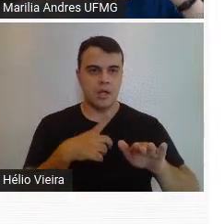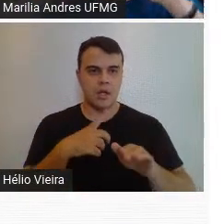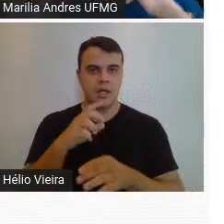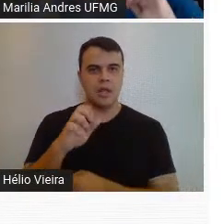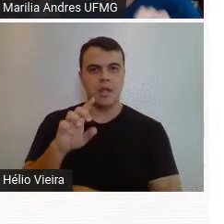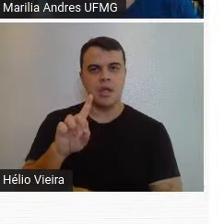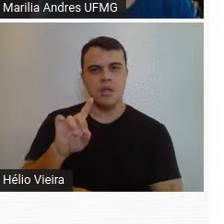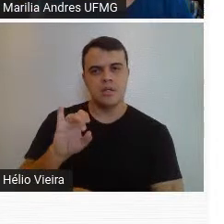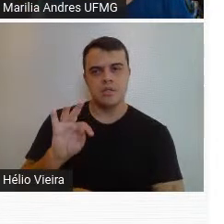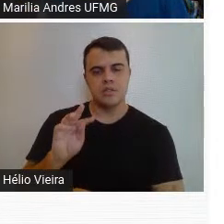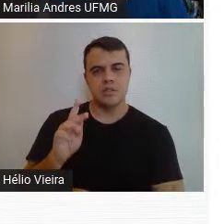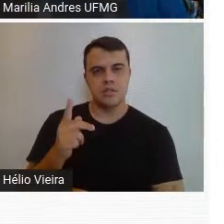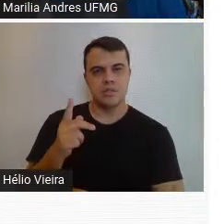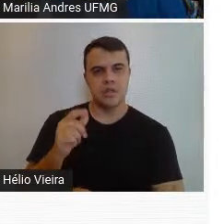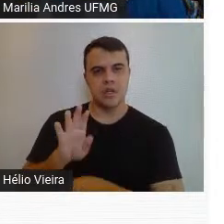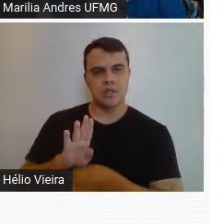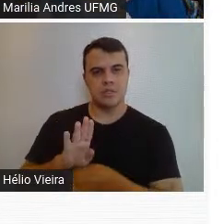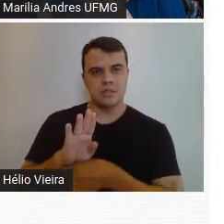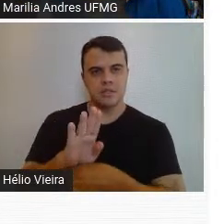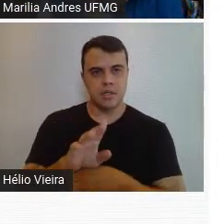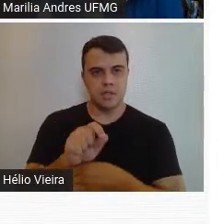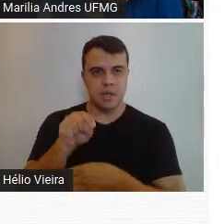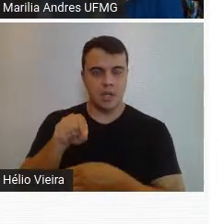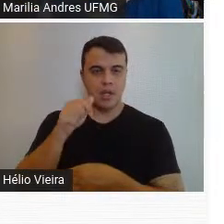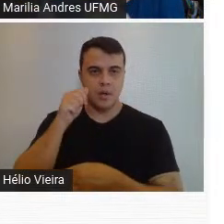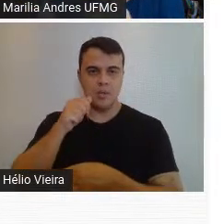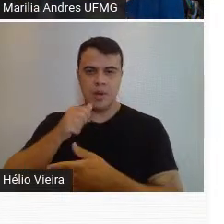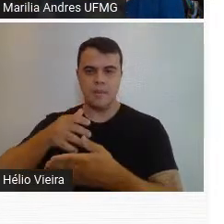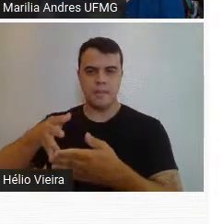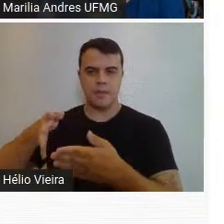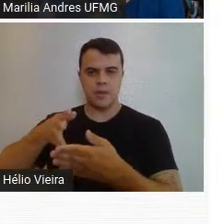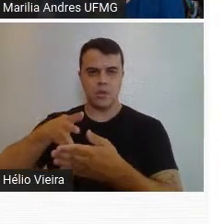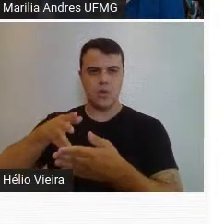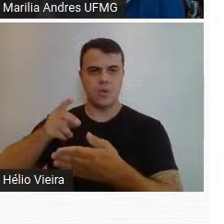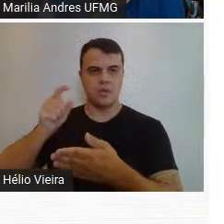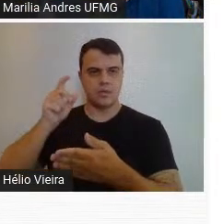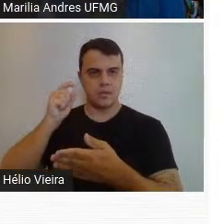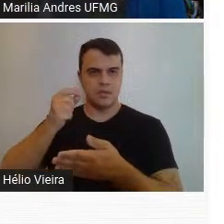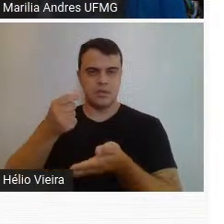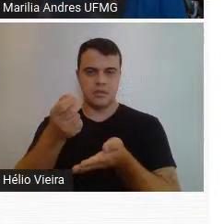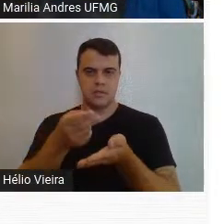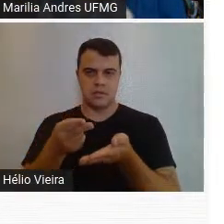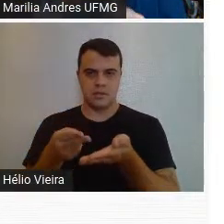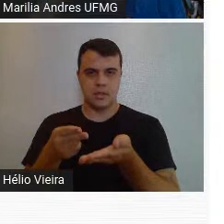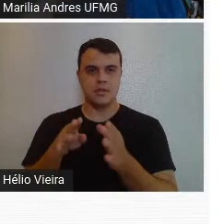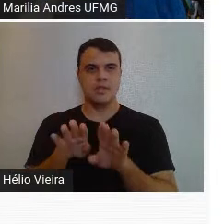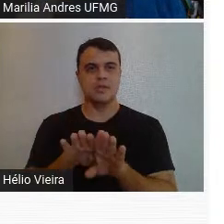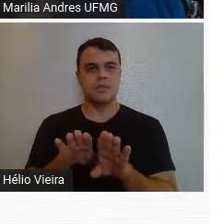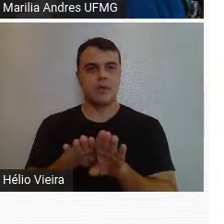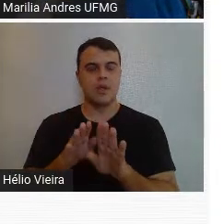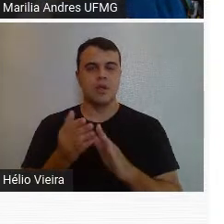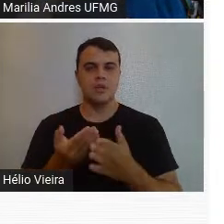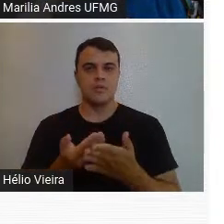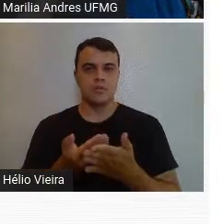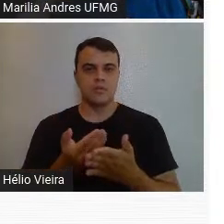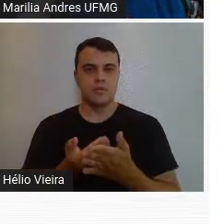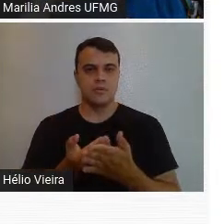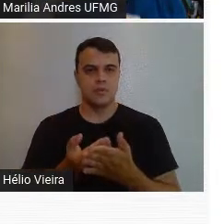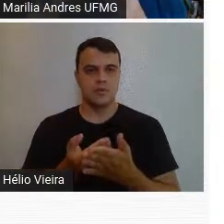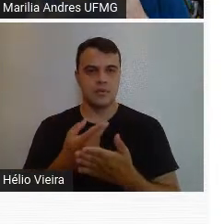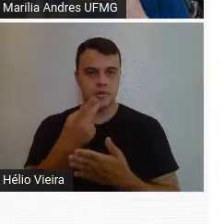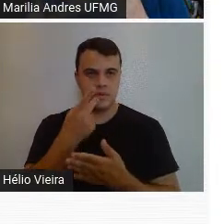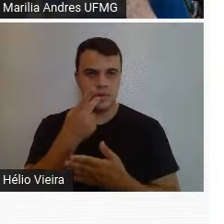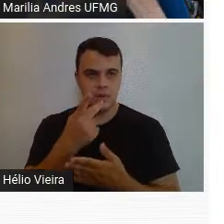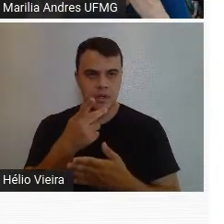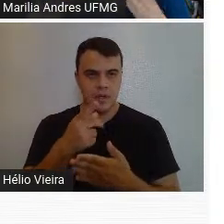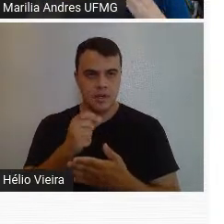que foi assistente de Guignard, ela era pintora na época e desenhista, ela estudou na Universidade do